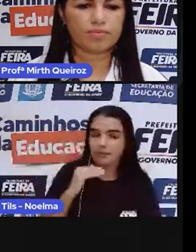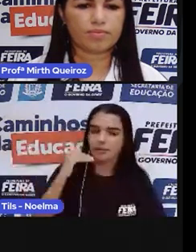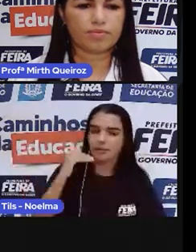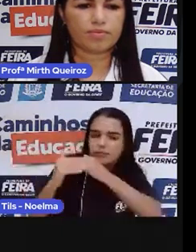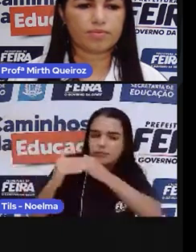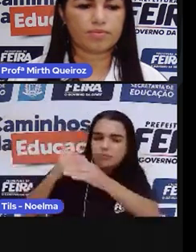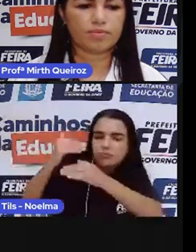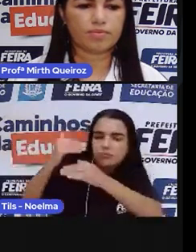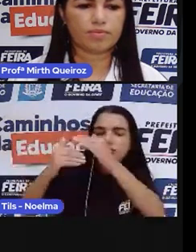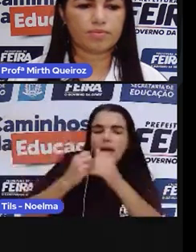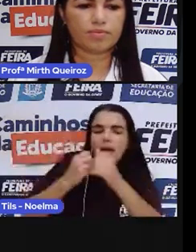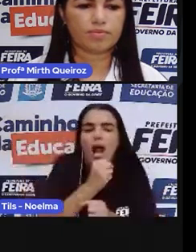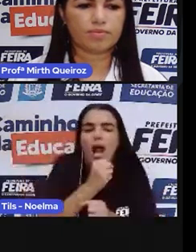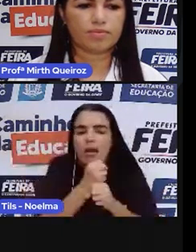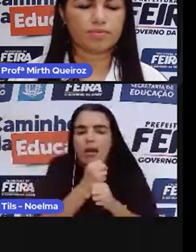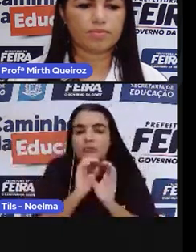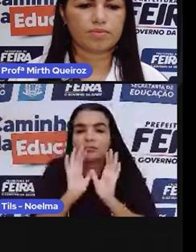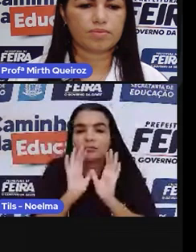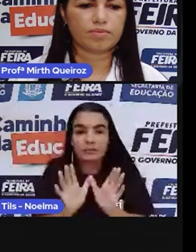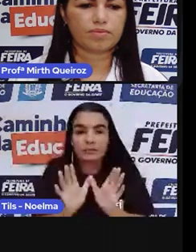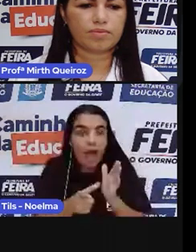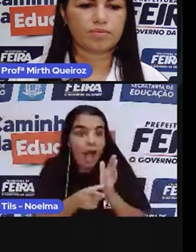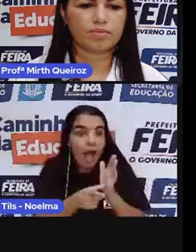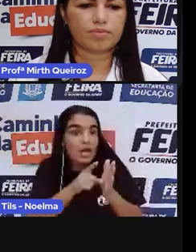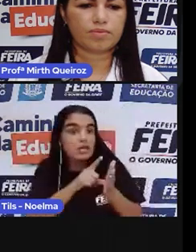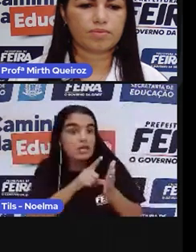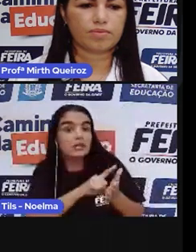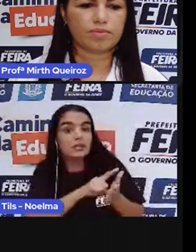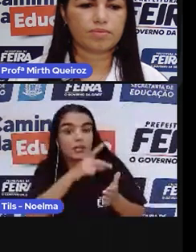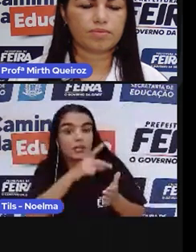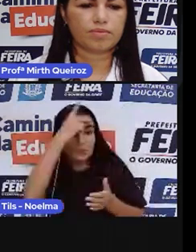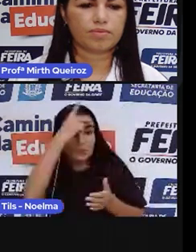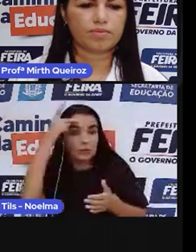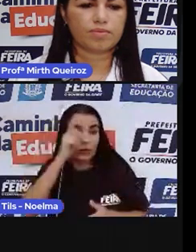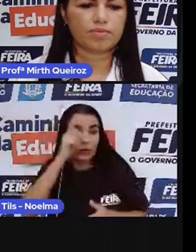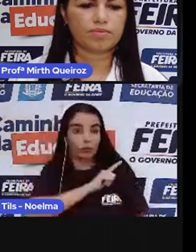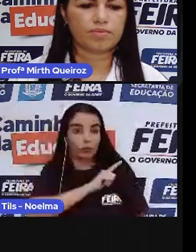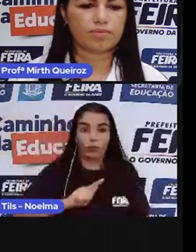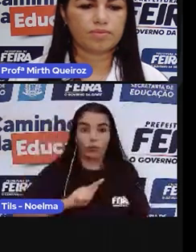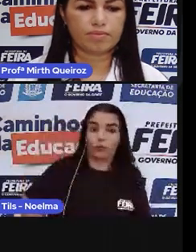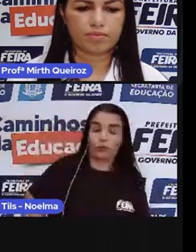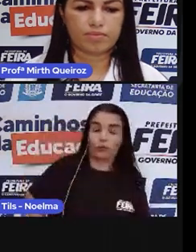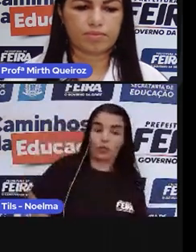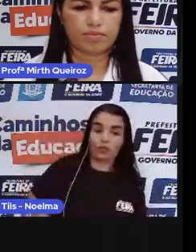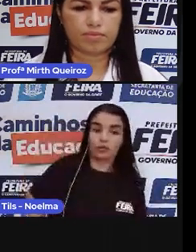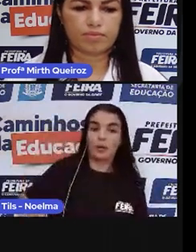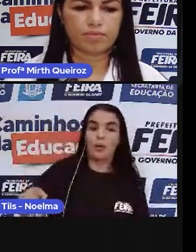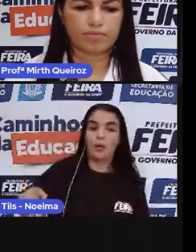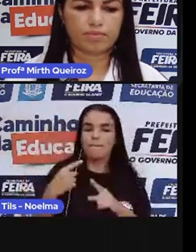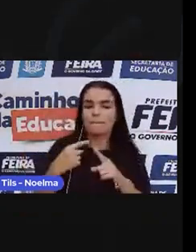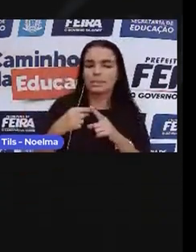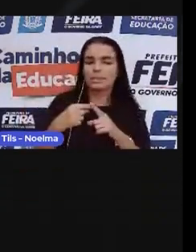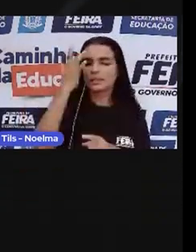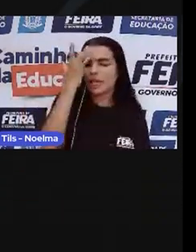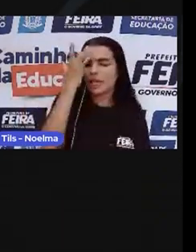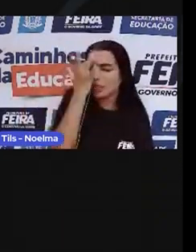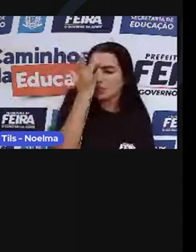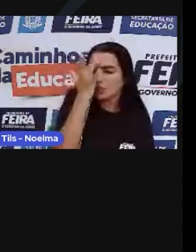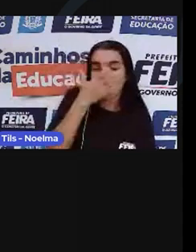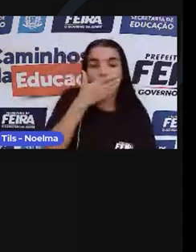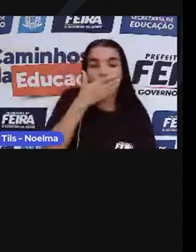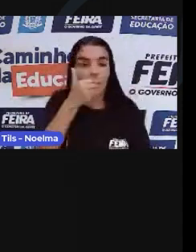seus governantes se interessassem por estas terras, pois julgavam o comércio com o Oriente mais lucrativo.